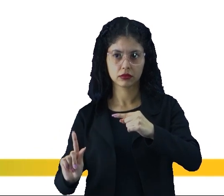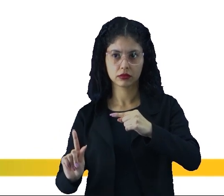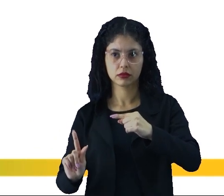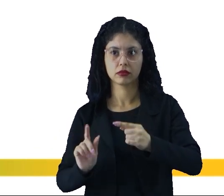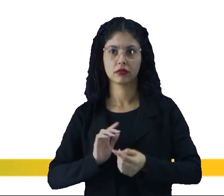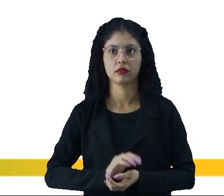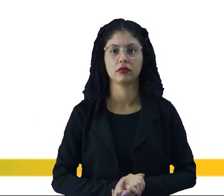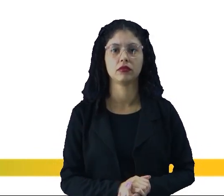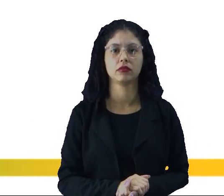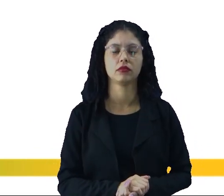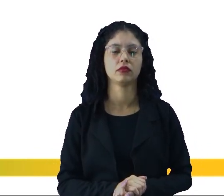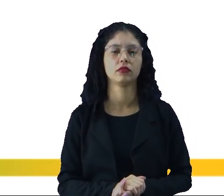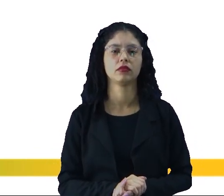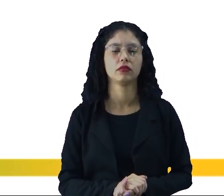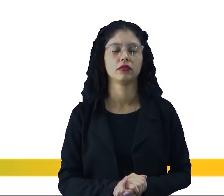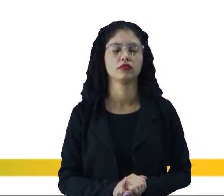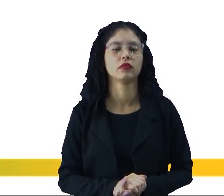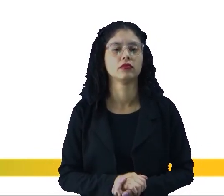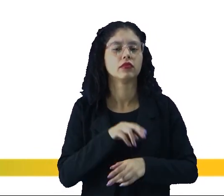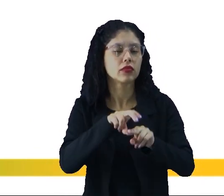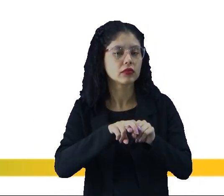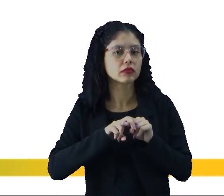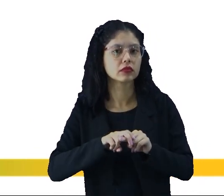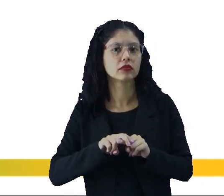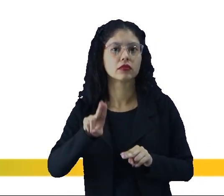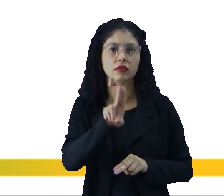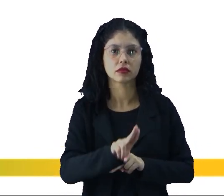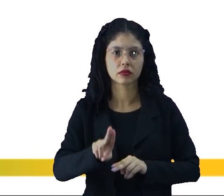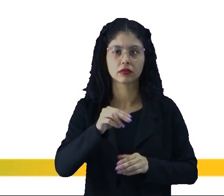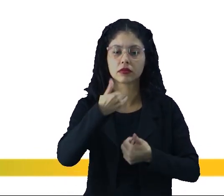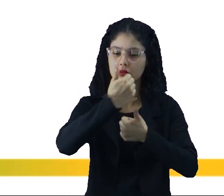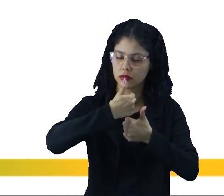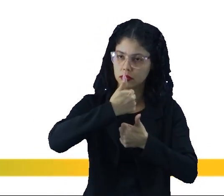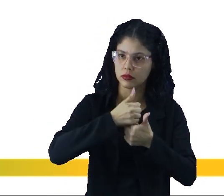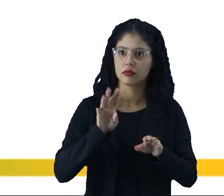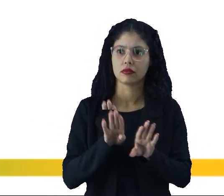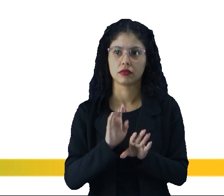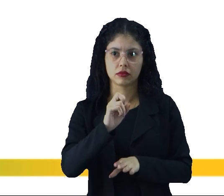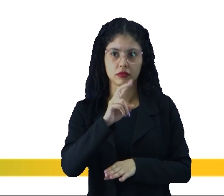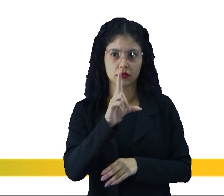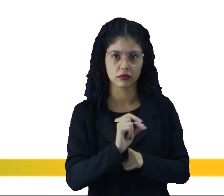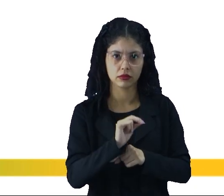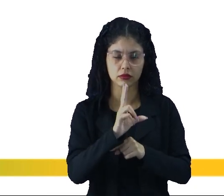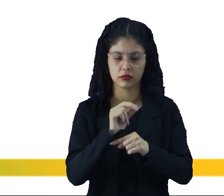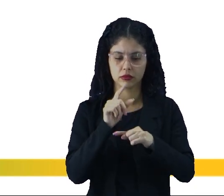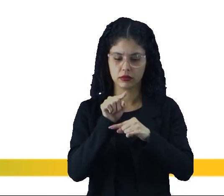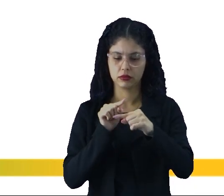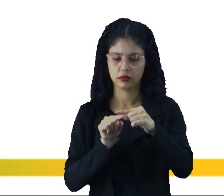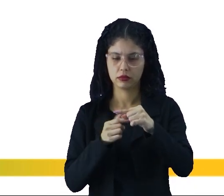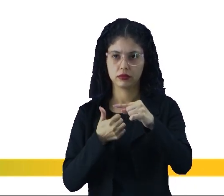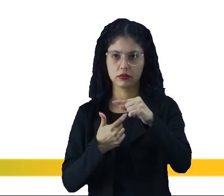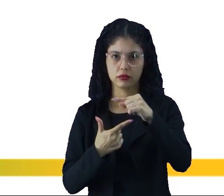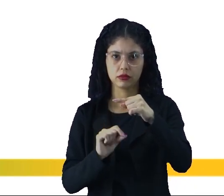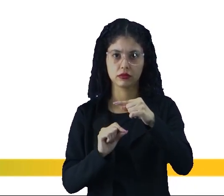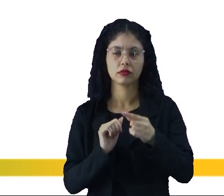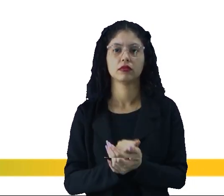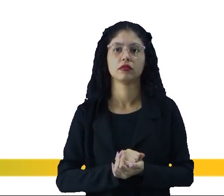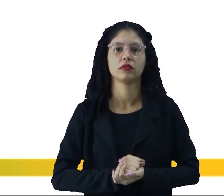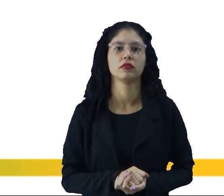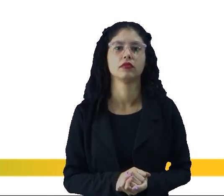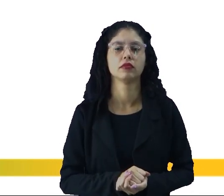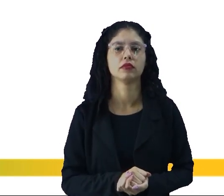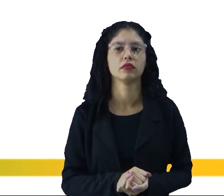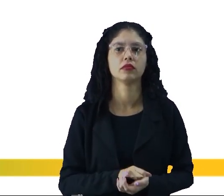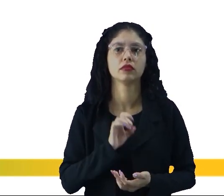a menos 3 então por isso que nós vamos substituir, né? Vai ficar 50 dividido a 20 vezes 10